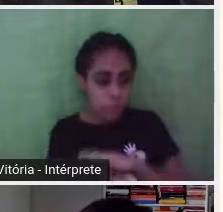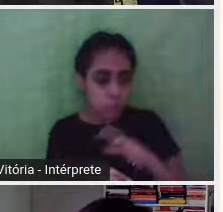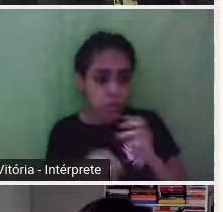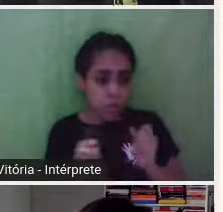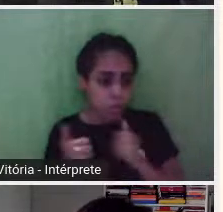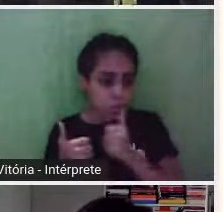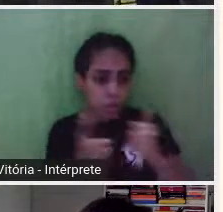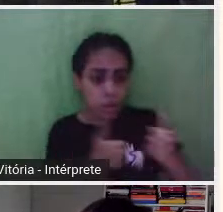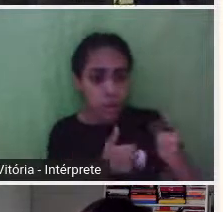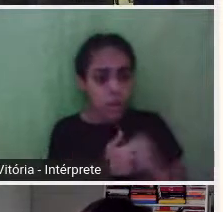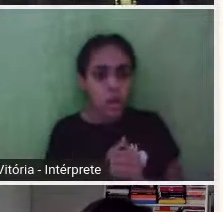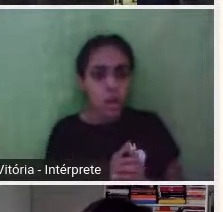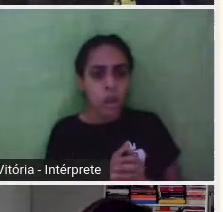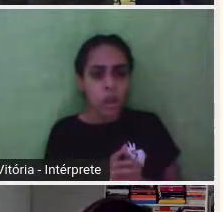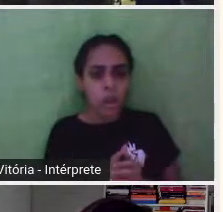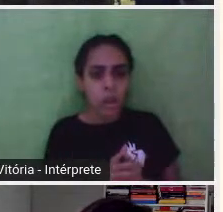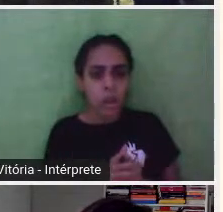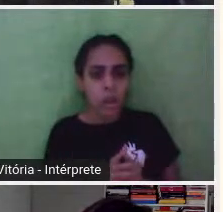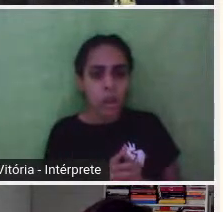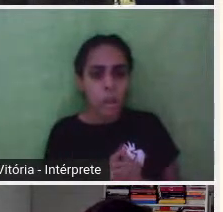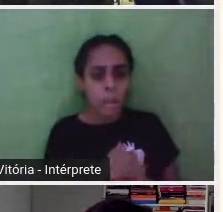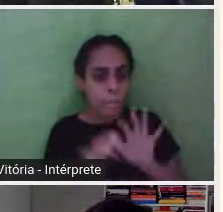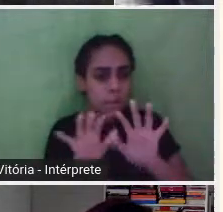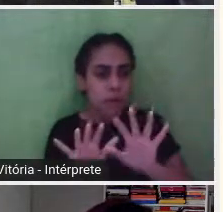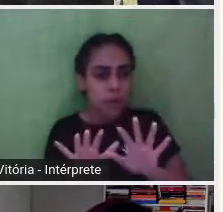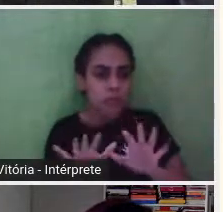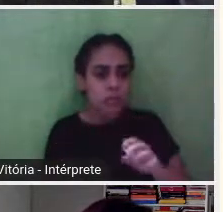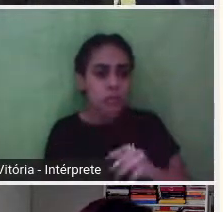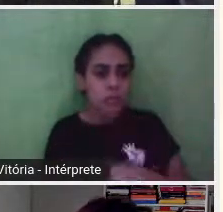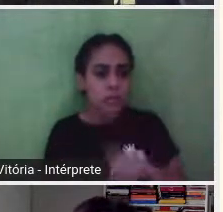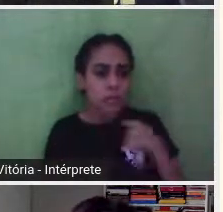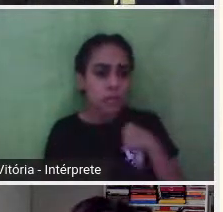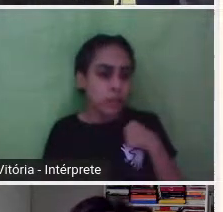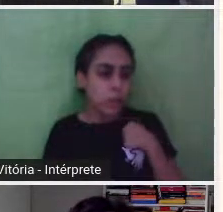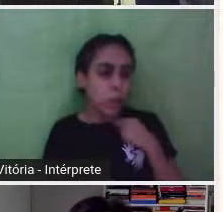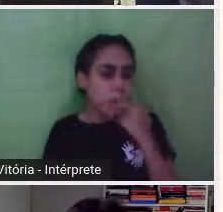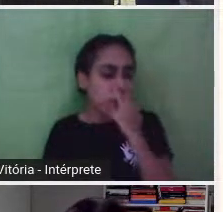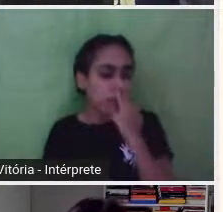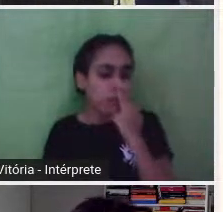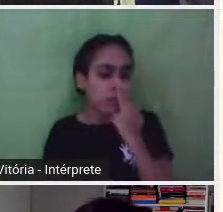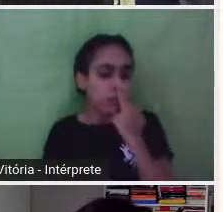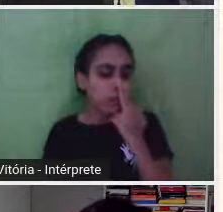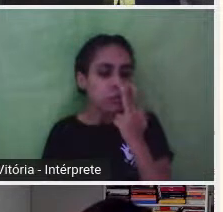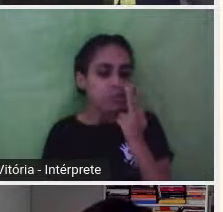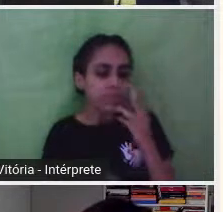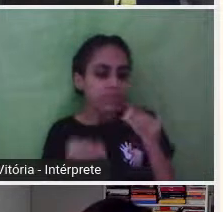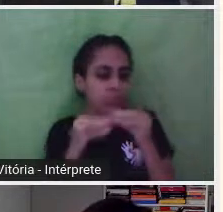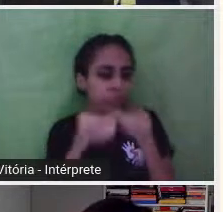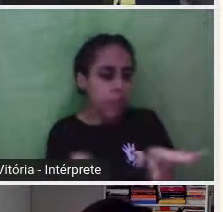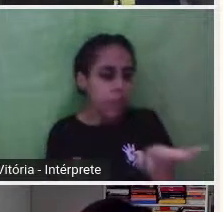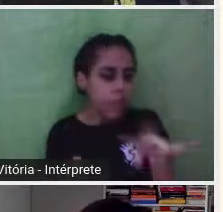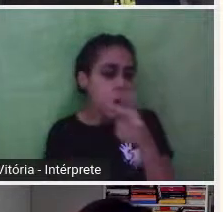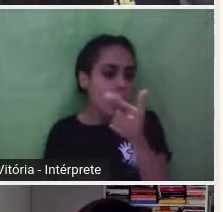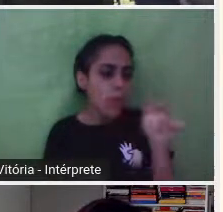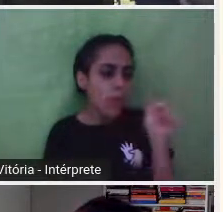mulher você está oprimindo para que você possa viver a sua liberdade? Porque esse peso nunca recai sobre o homem.